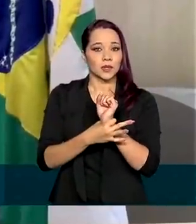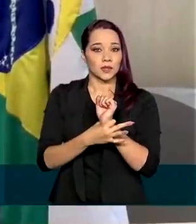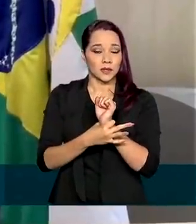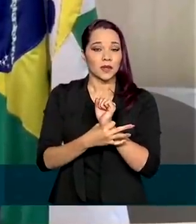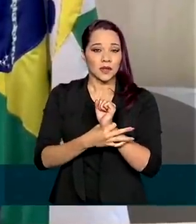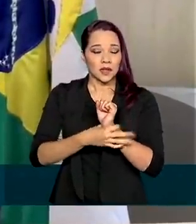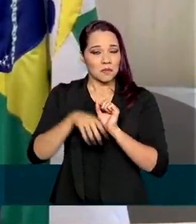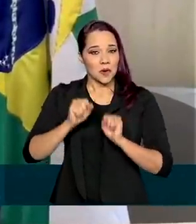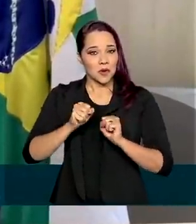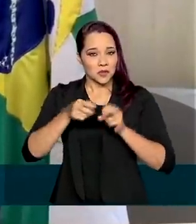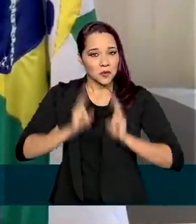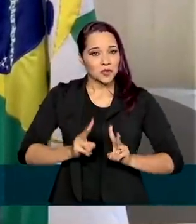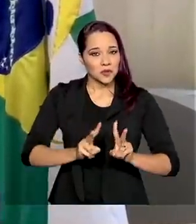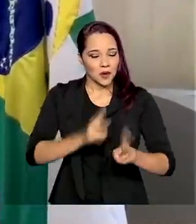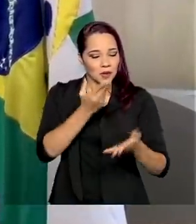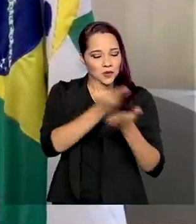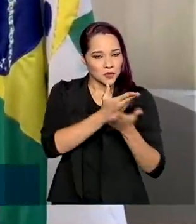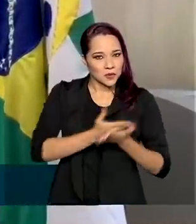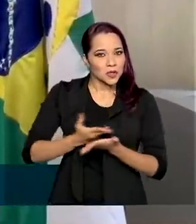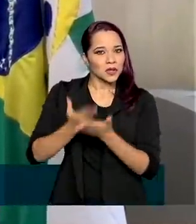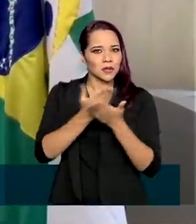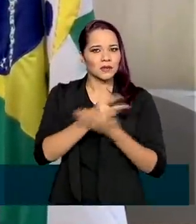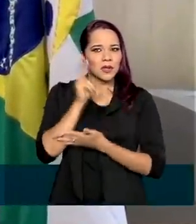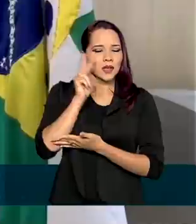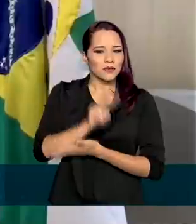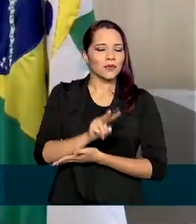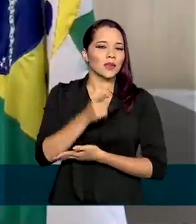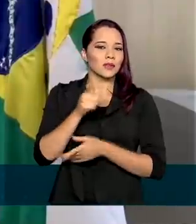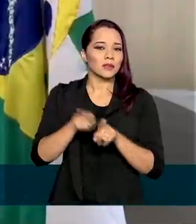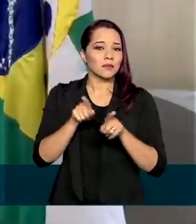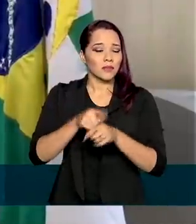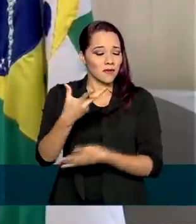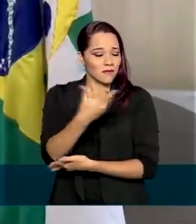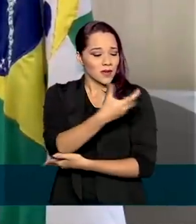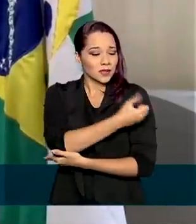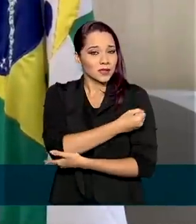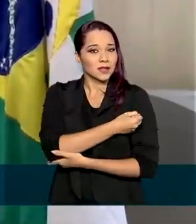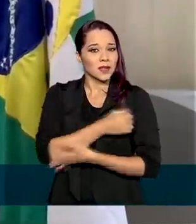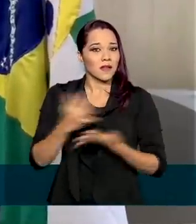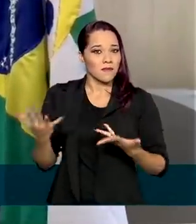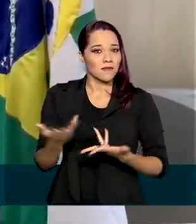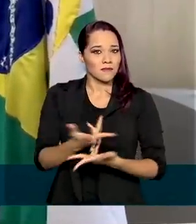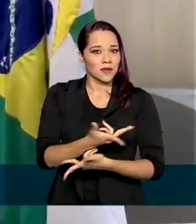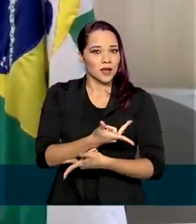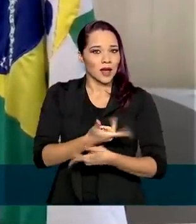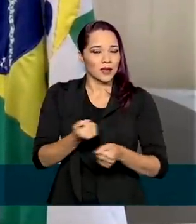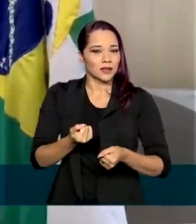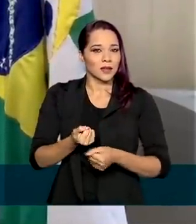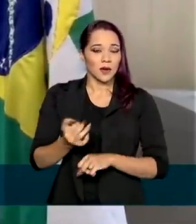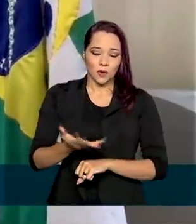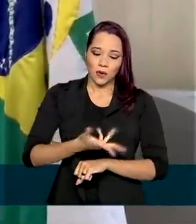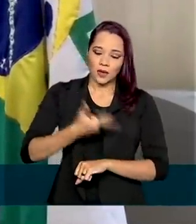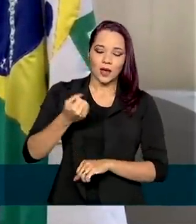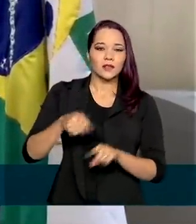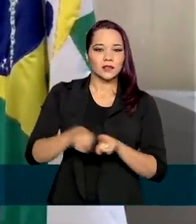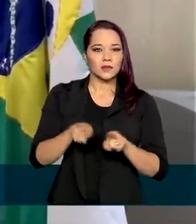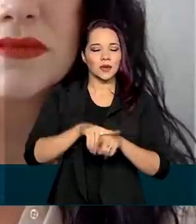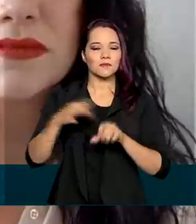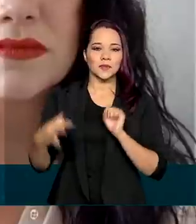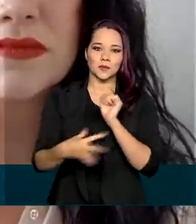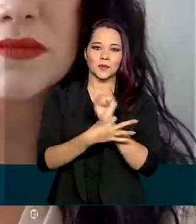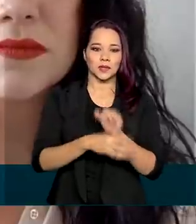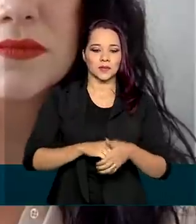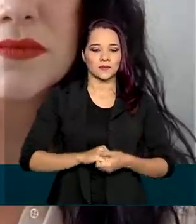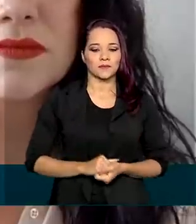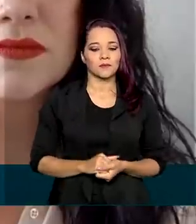prosseguir em busca de plataformas vacinais eficazes, com qualidade e com segurança.